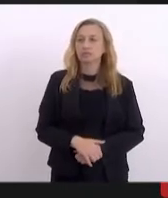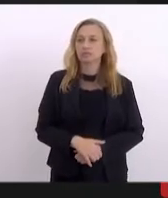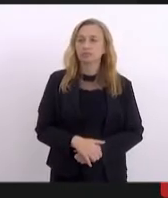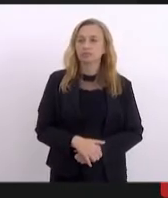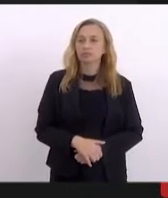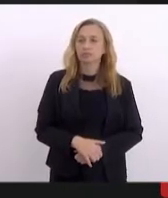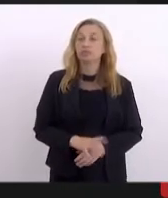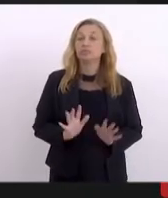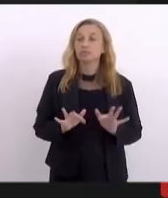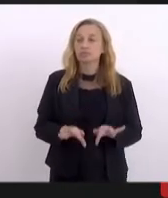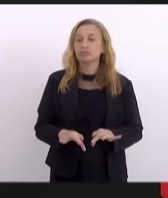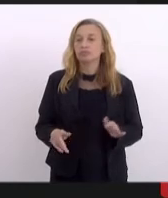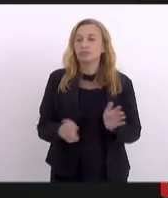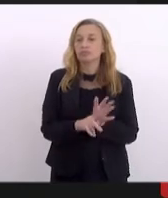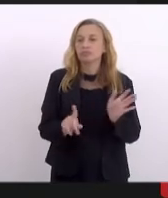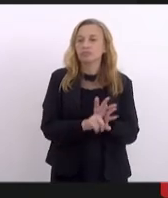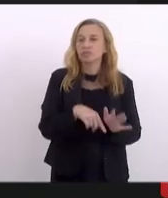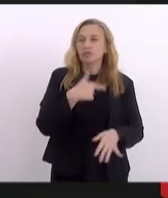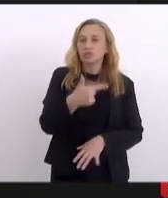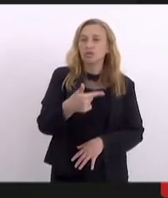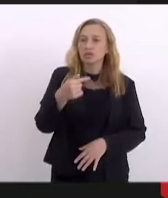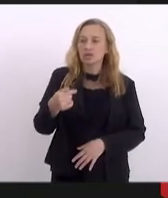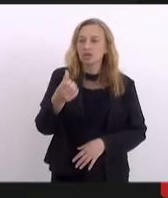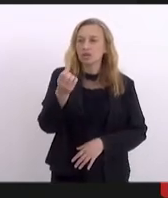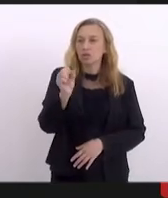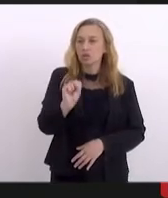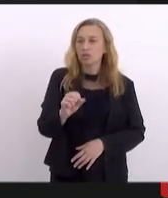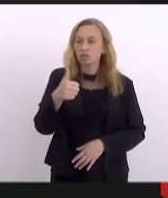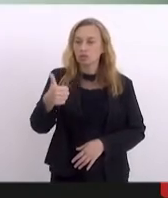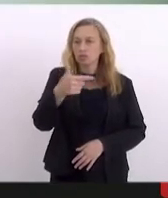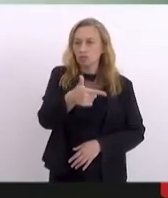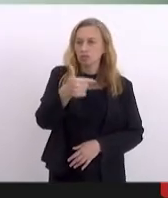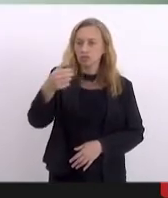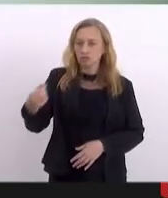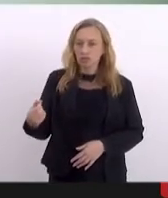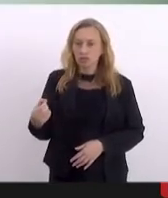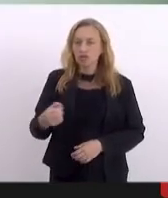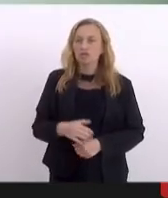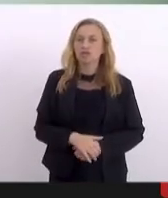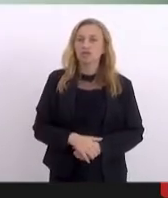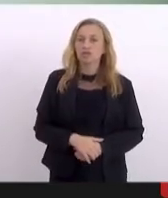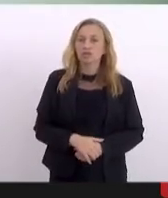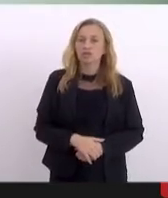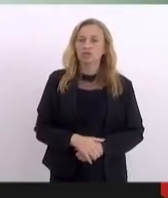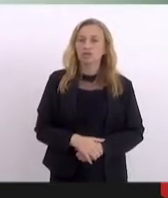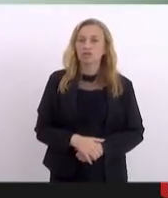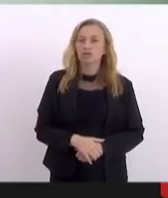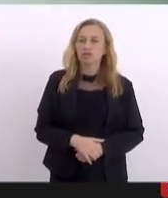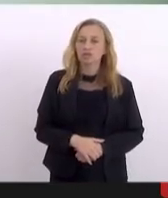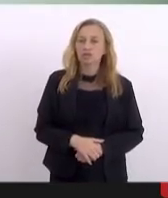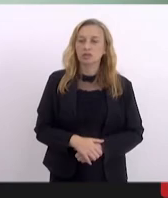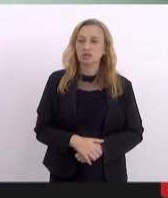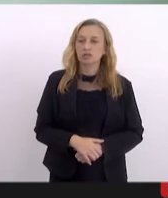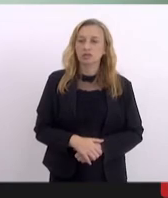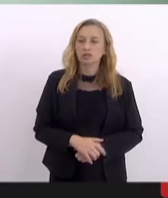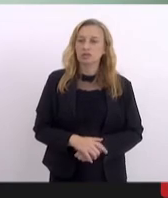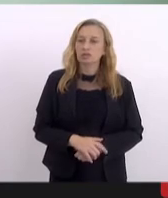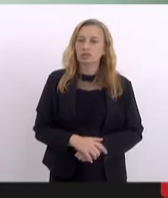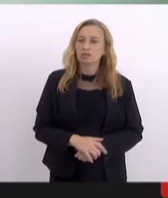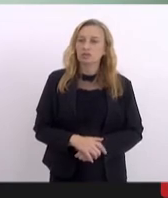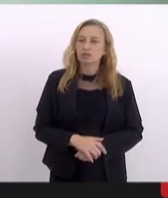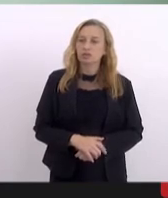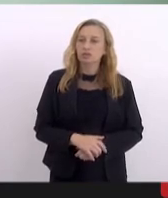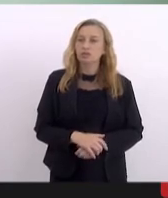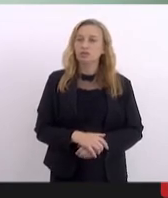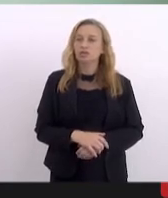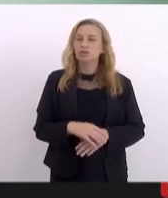E, finalmente, projeto de lei 2781 de 2020, que fixa diretrizes para o funcionamento dos